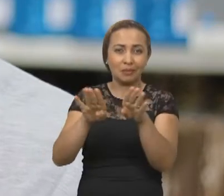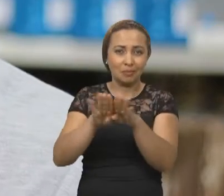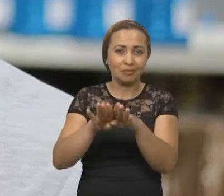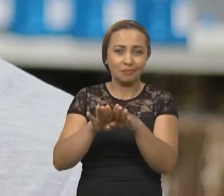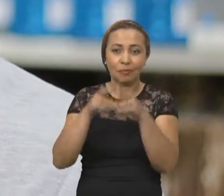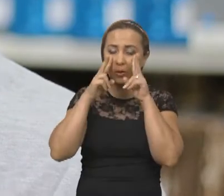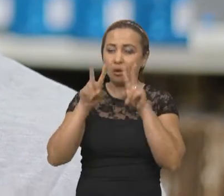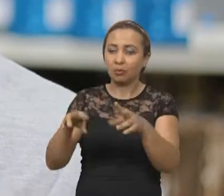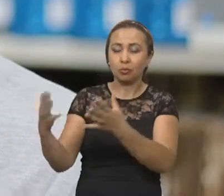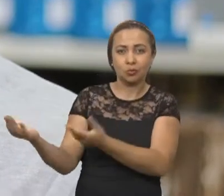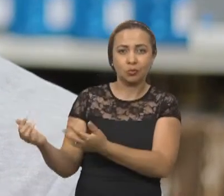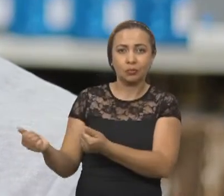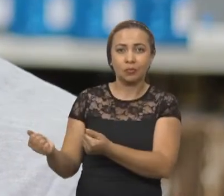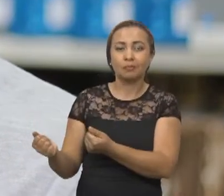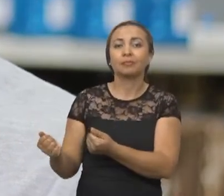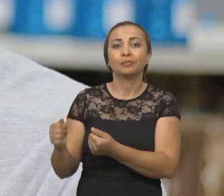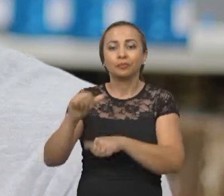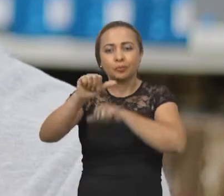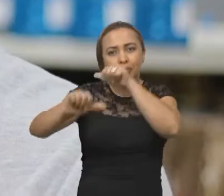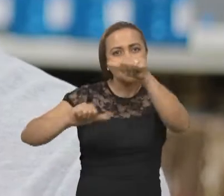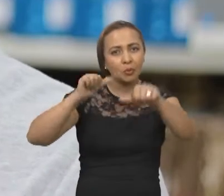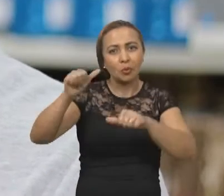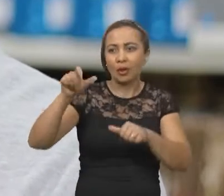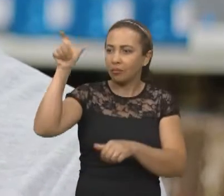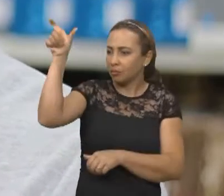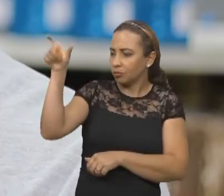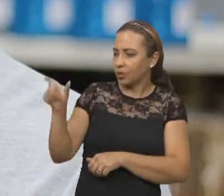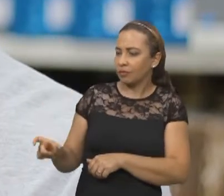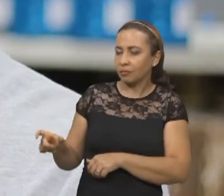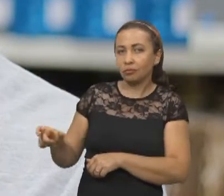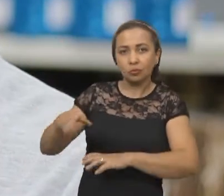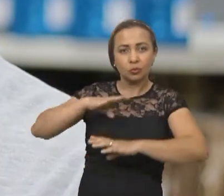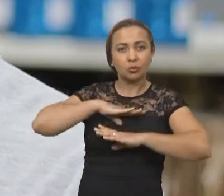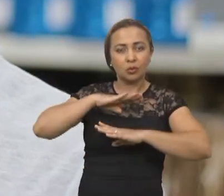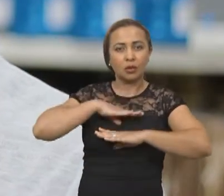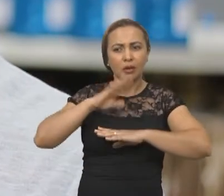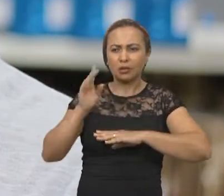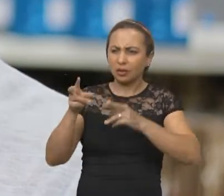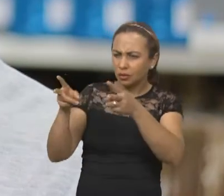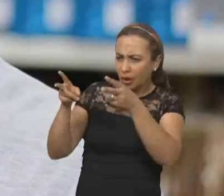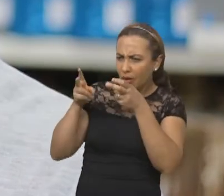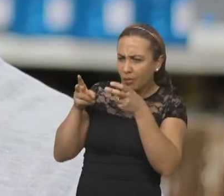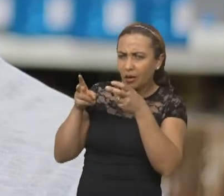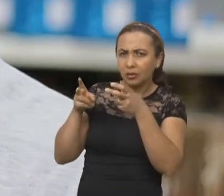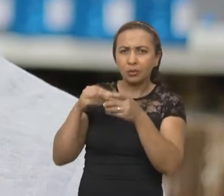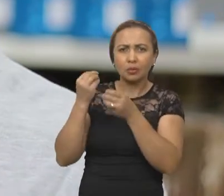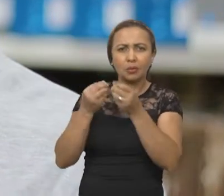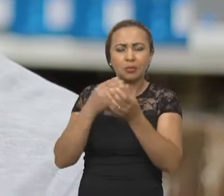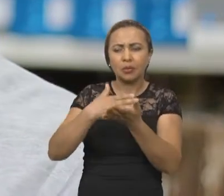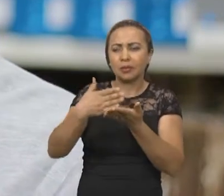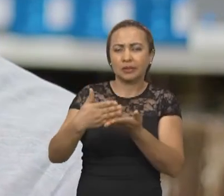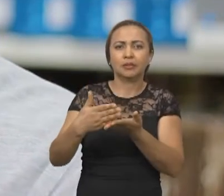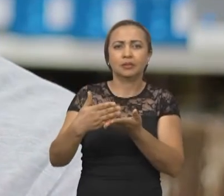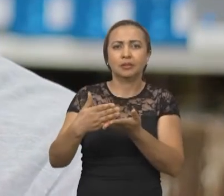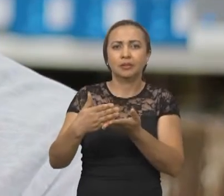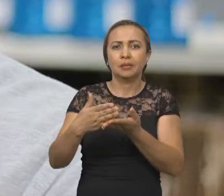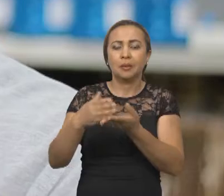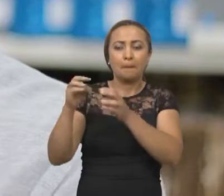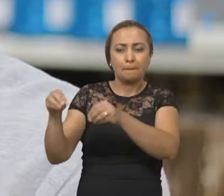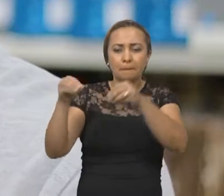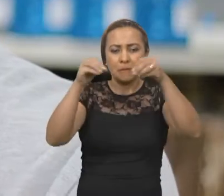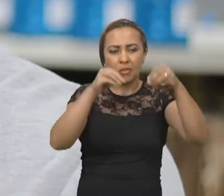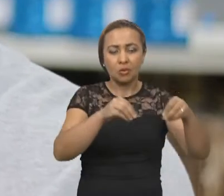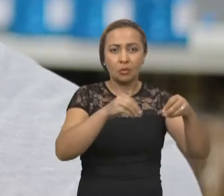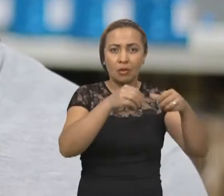sobretudo olhando para os jovens, foi essa mudança do perfil de comportamento que a gente já tinha como hipótese. Eles passaram a